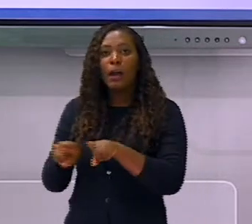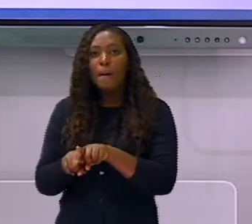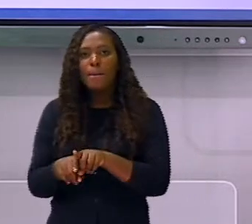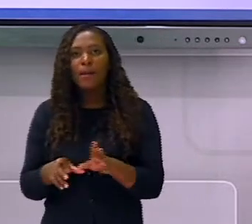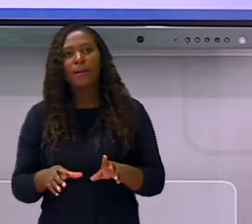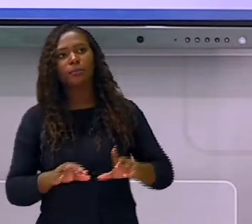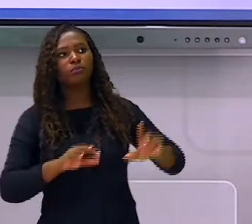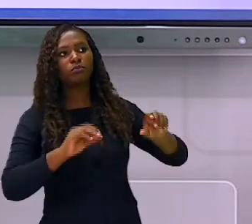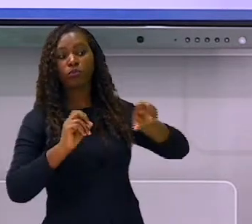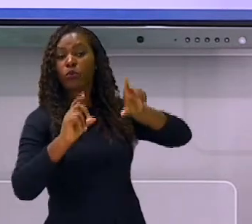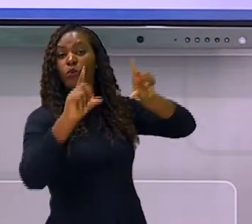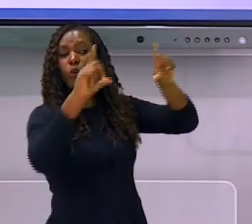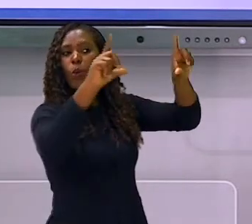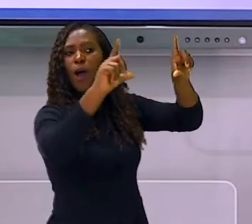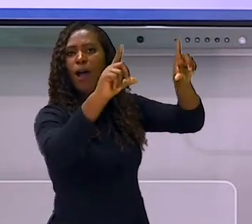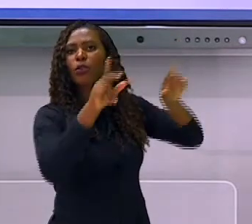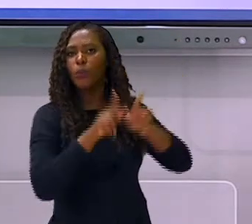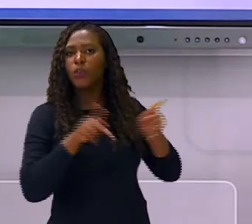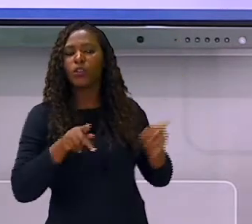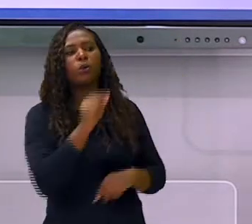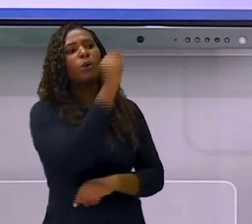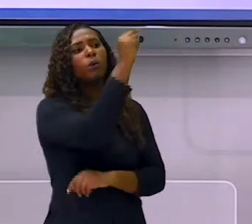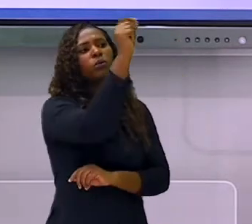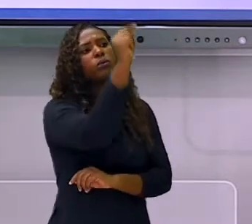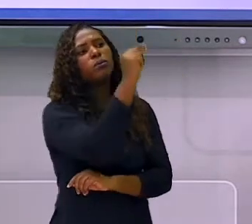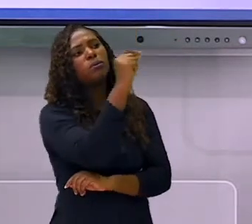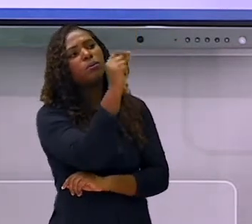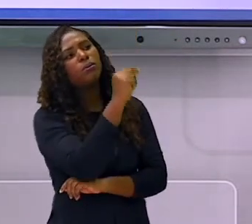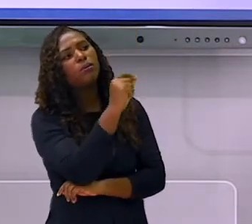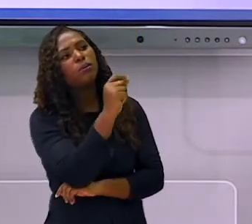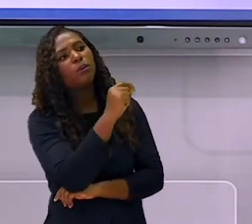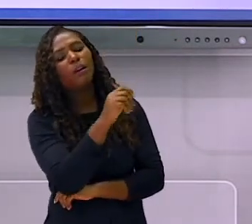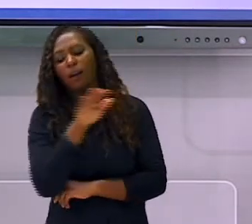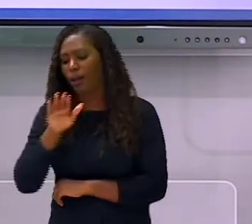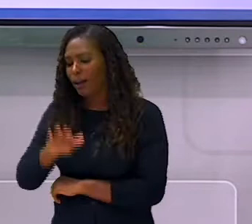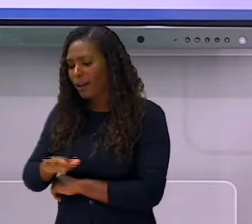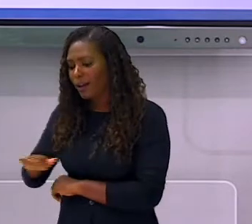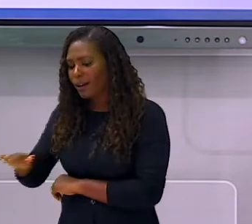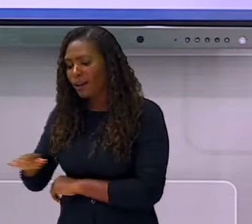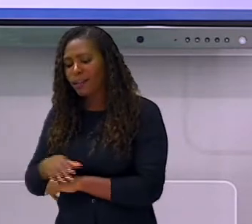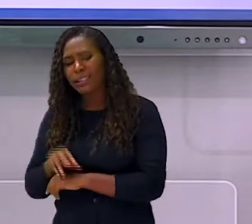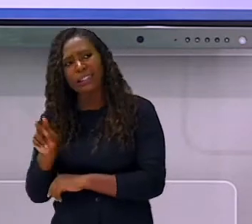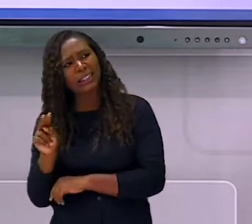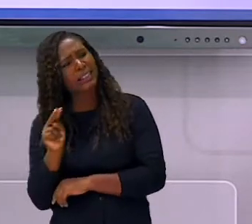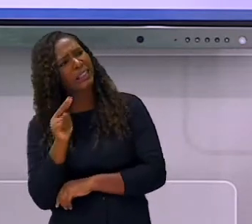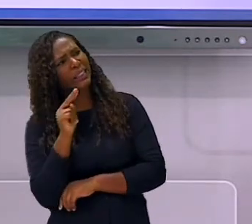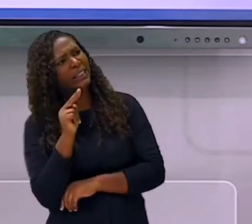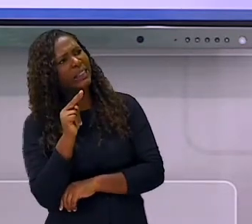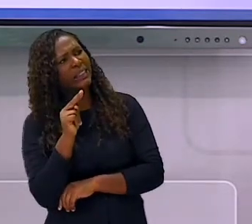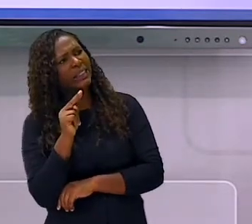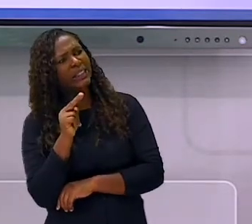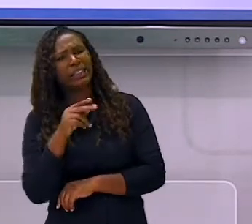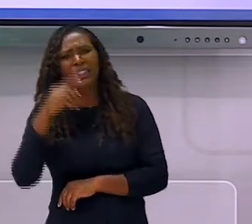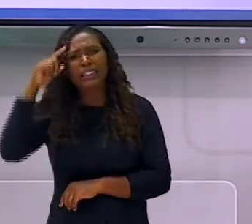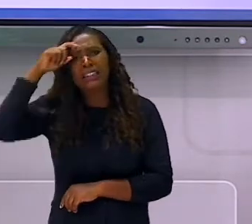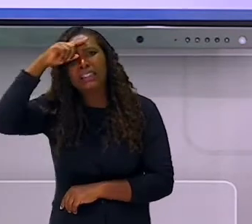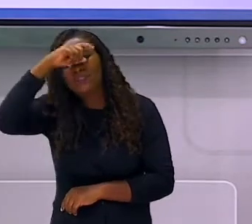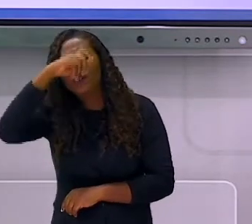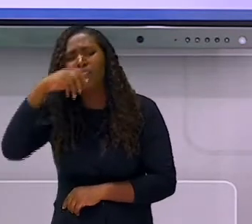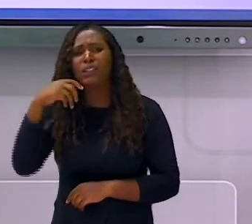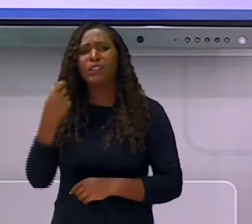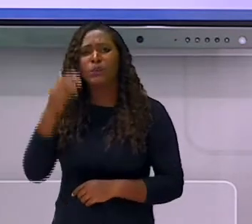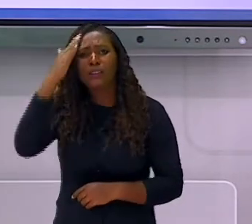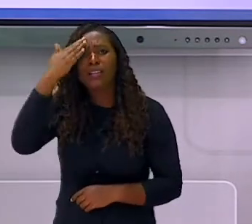crianças têm dificuldades em diferenciar os lados direito e esquerdo e vão apresentar erros na leitura das palavras dos